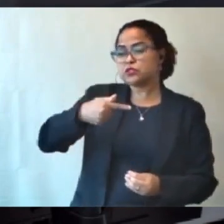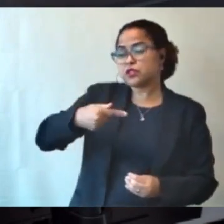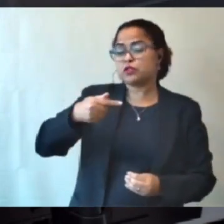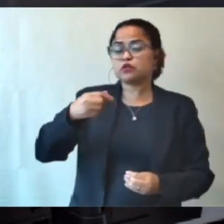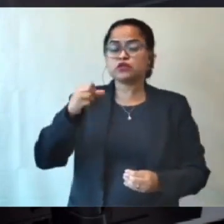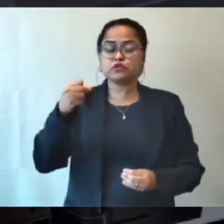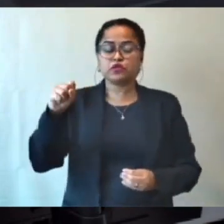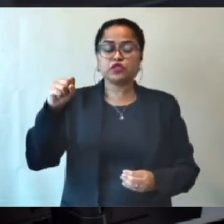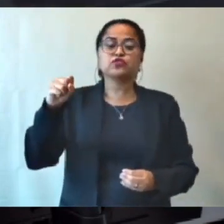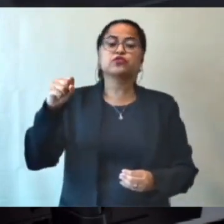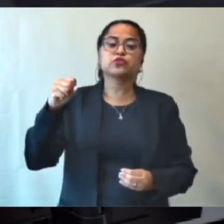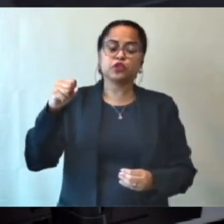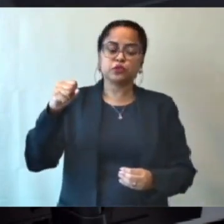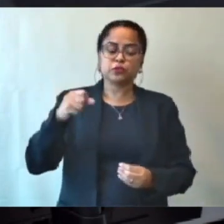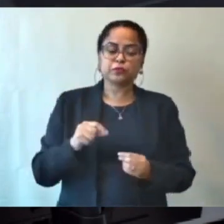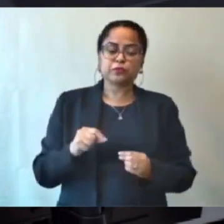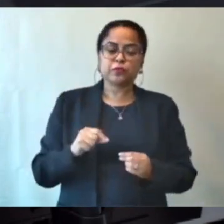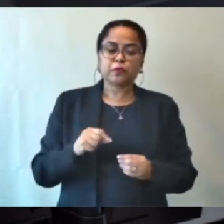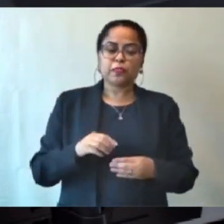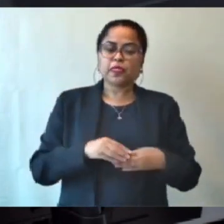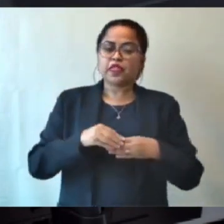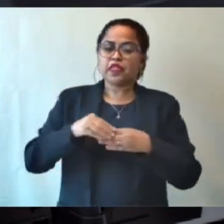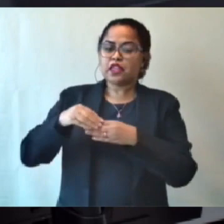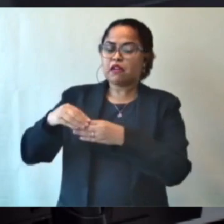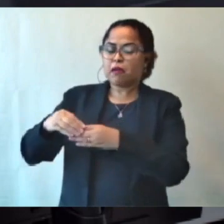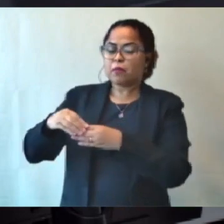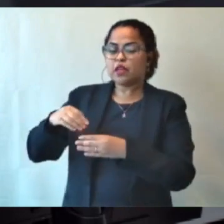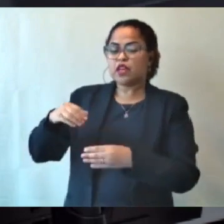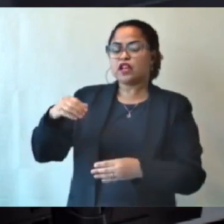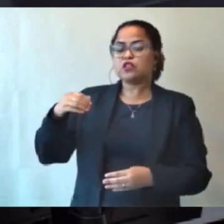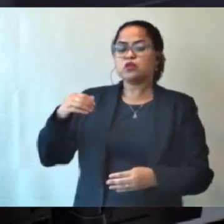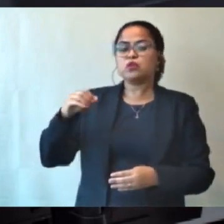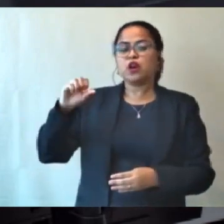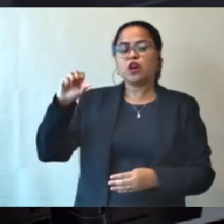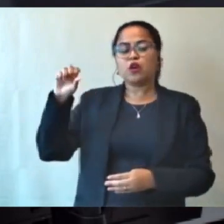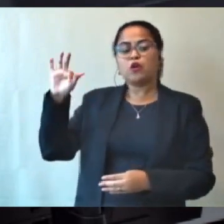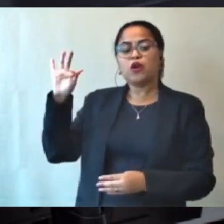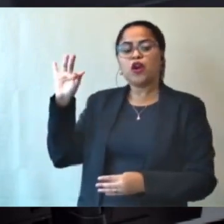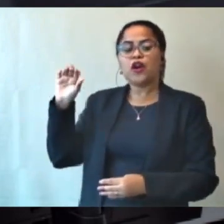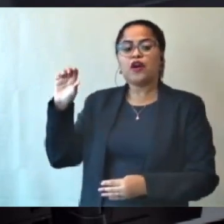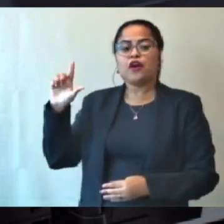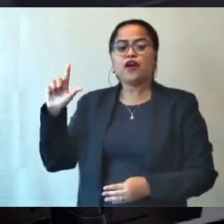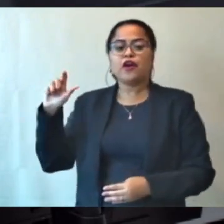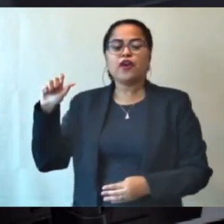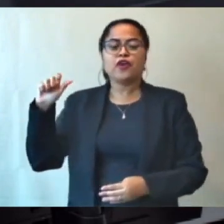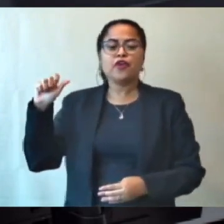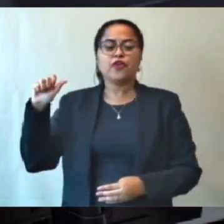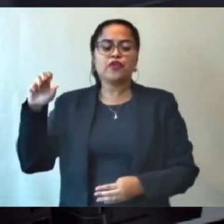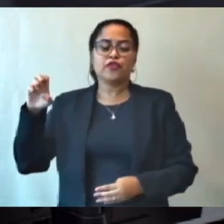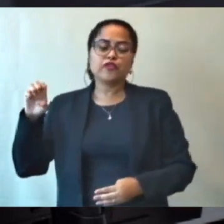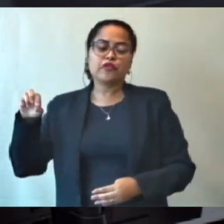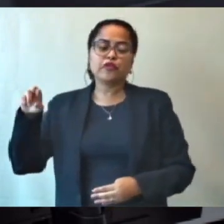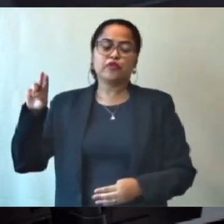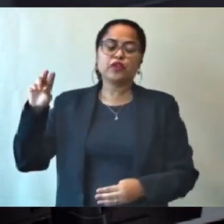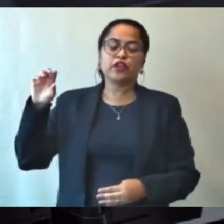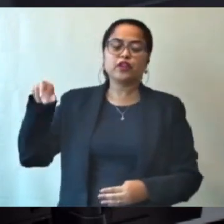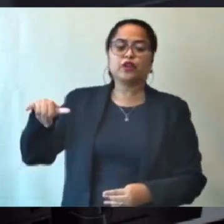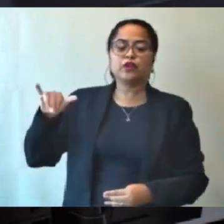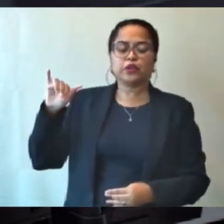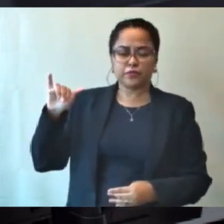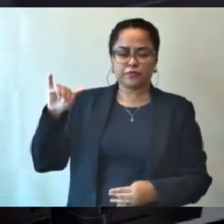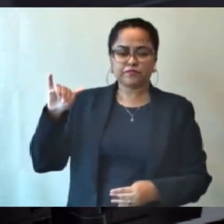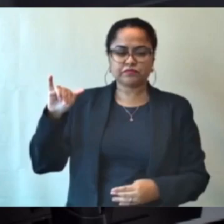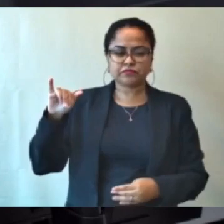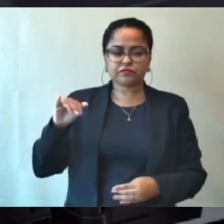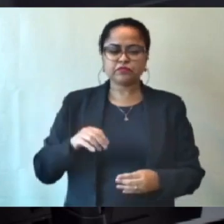Requer que seja encaminhada ao secretário João Antônio Fleury o parecer da Procuradoria Legislativa da nossa Casa, número 48 de